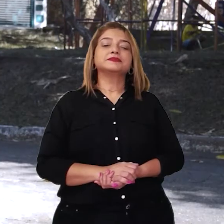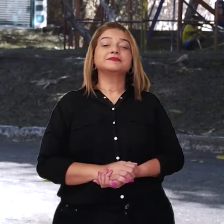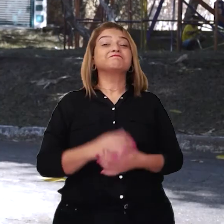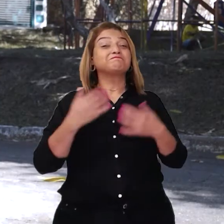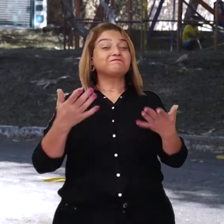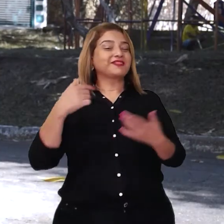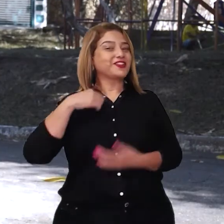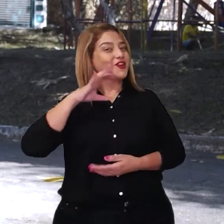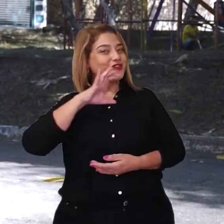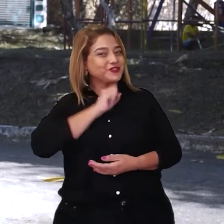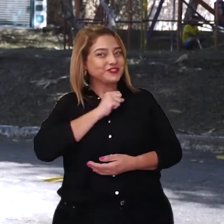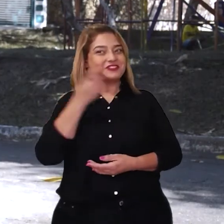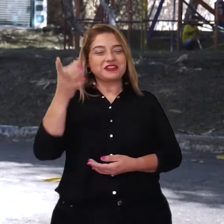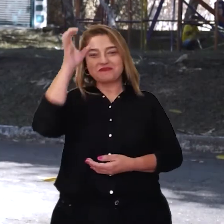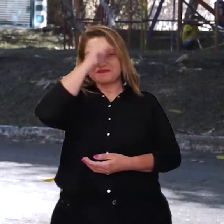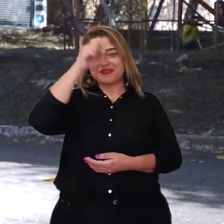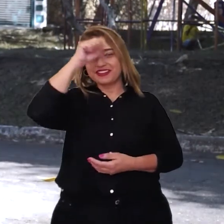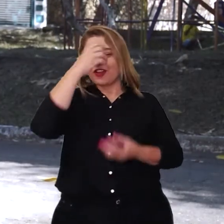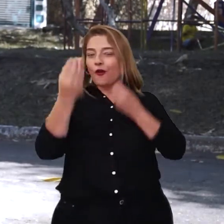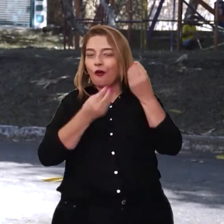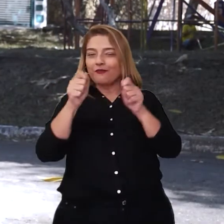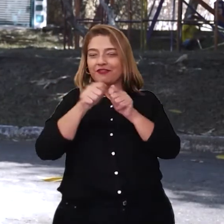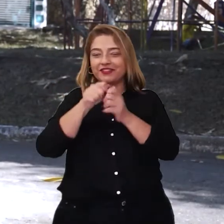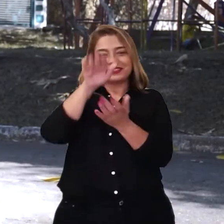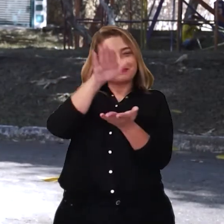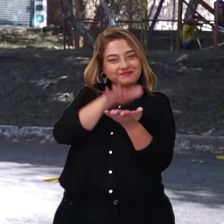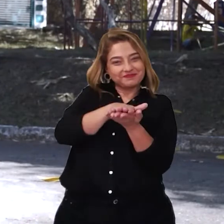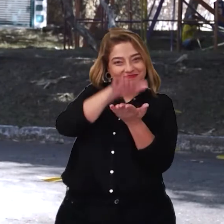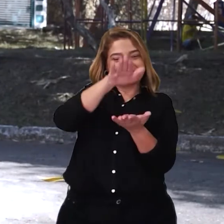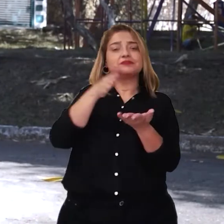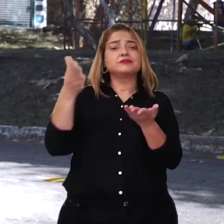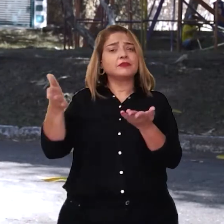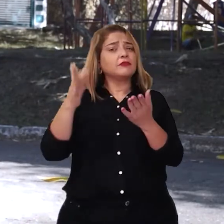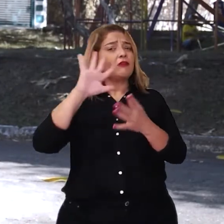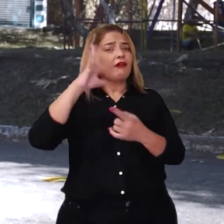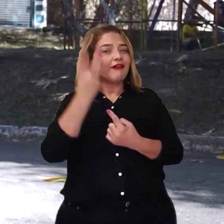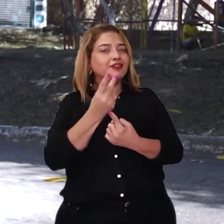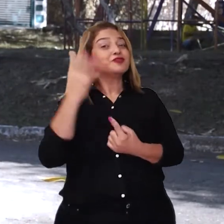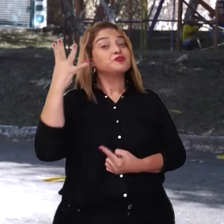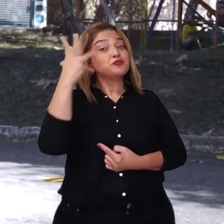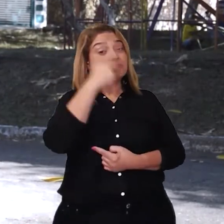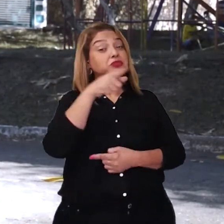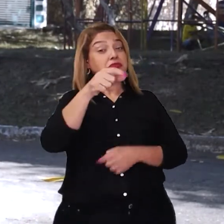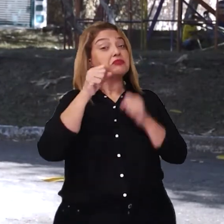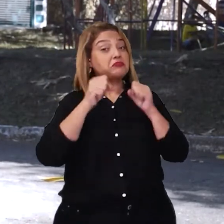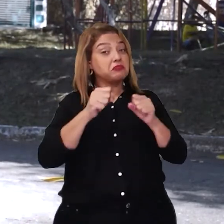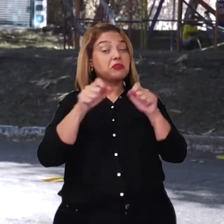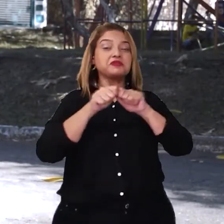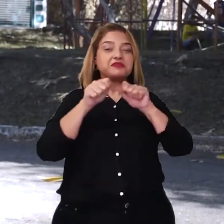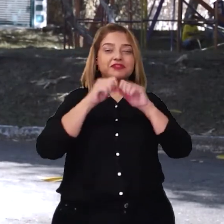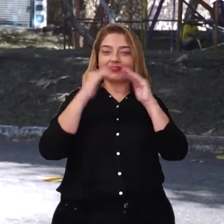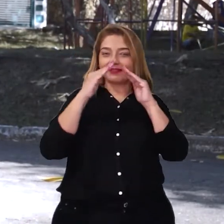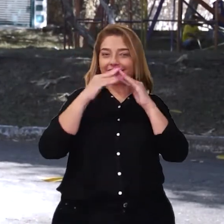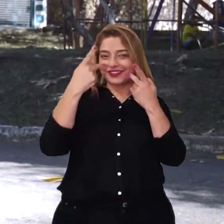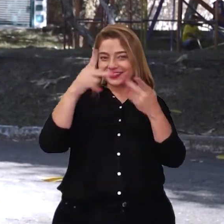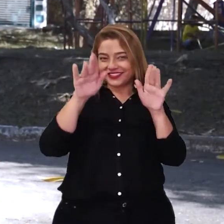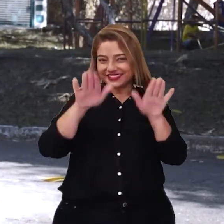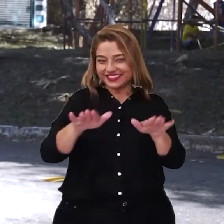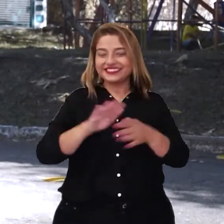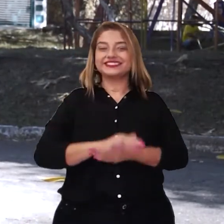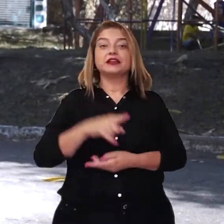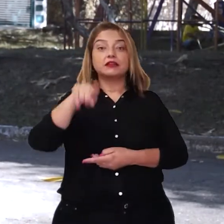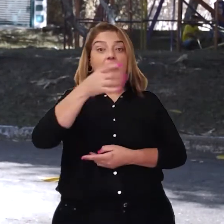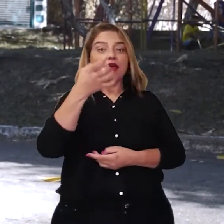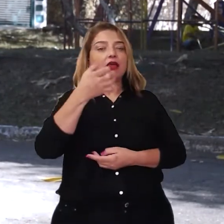Ah, adorei aprender a fazer a xilogravura. Ó, uma arte tão bonita que pode ser feita aí em casa. Quem quiser